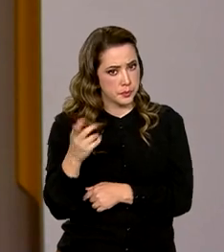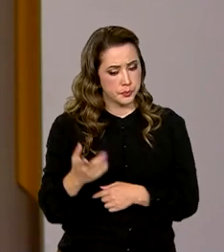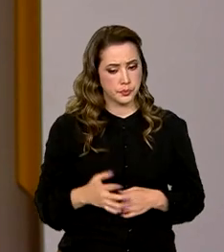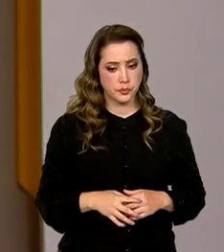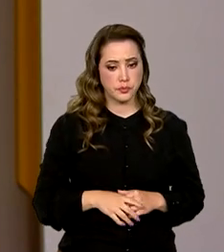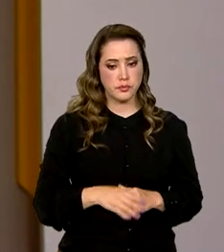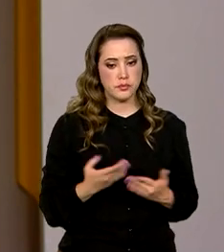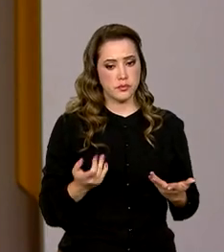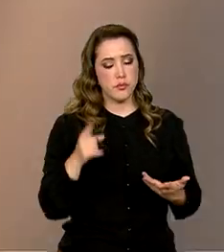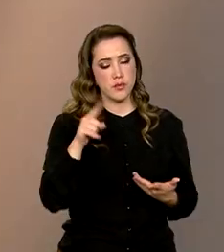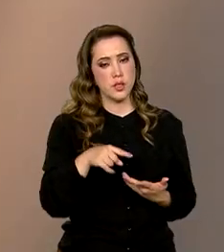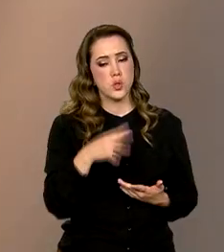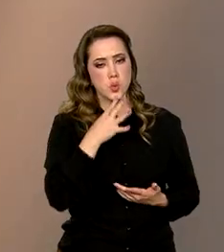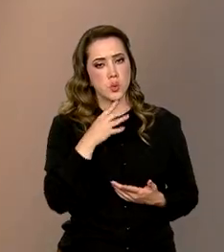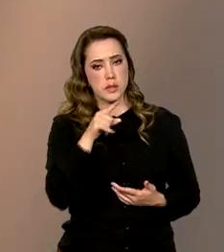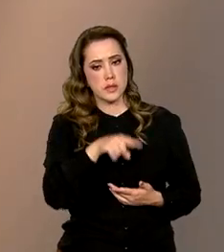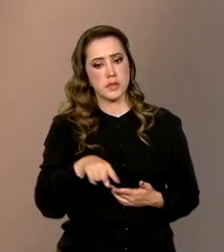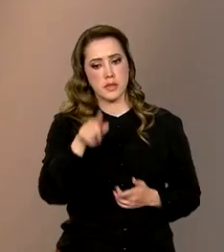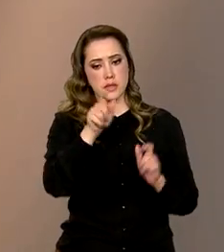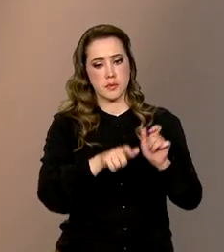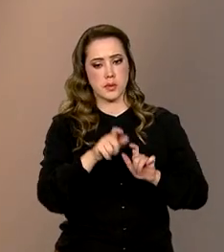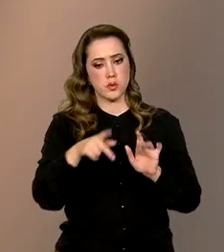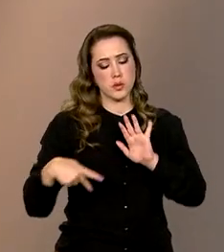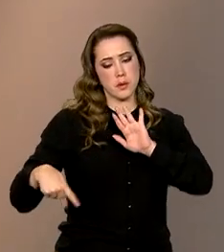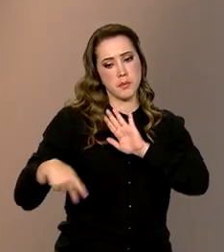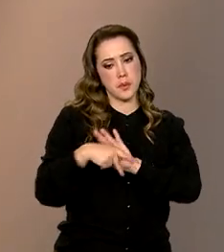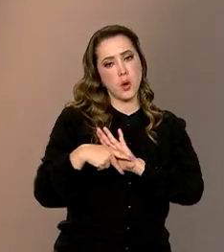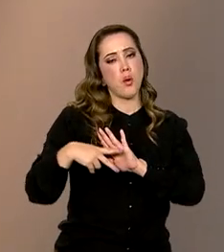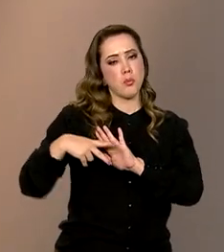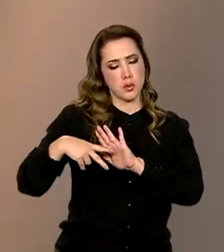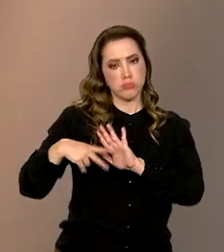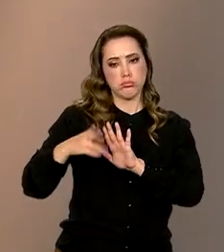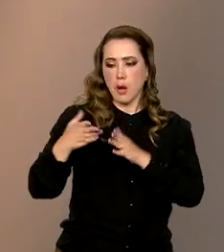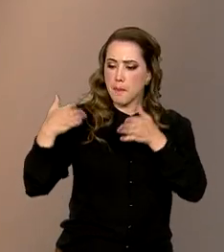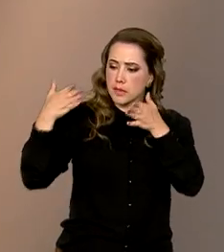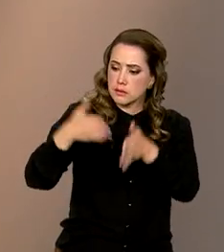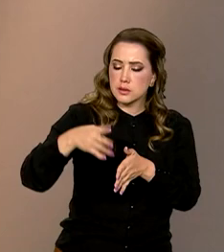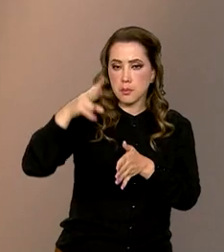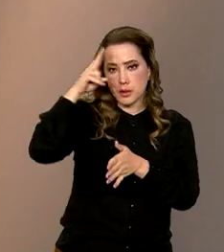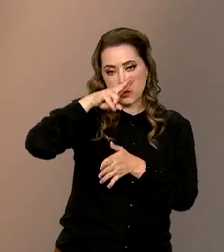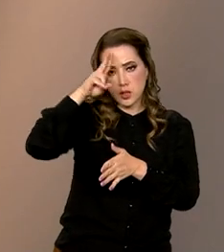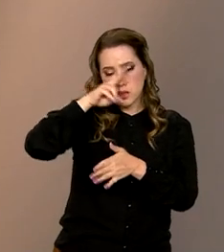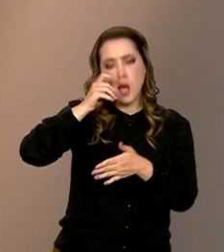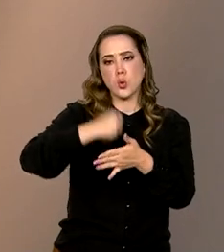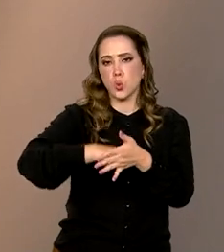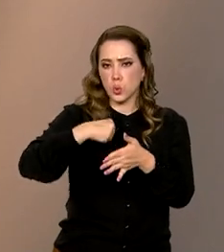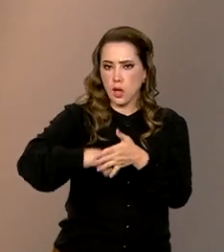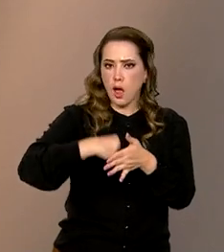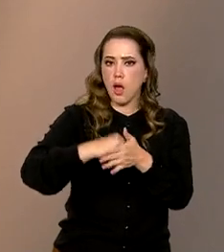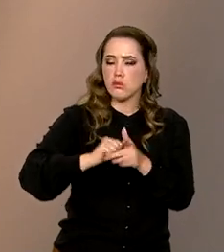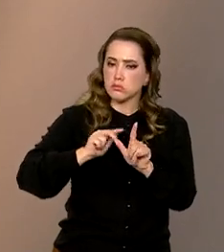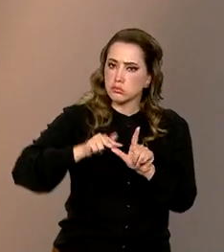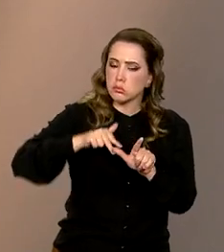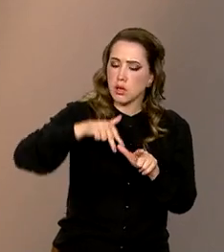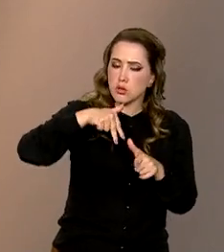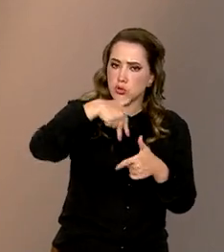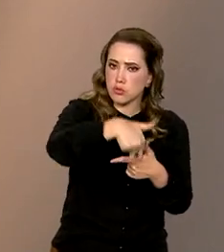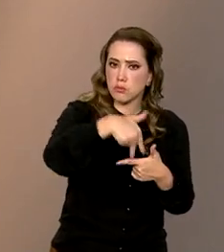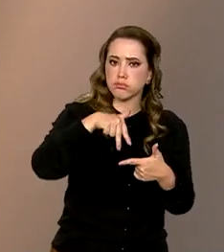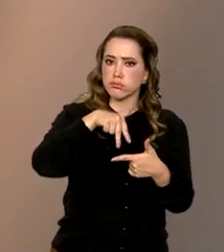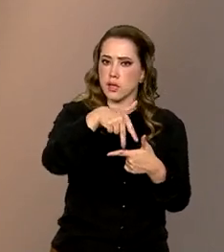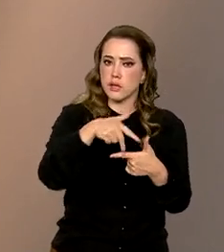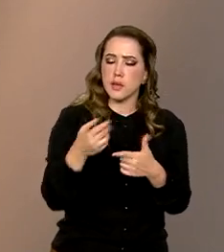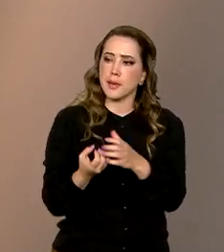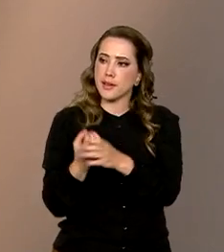Isso, e reconhecer que essas pessoas fazem parte da história, foram protagonistas, sujeitos históricos e que produzem